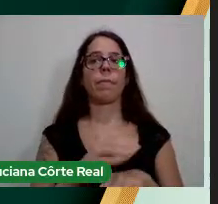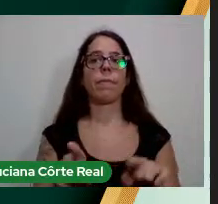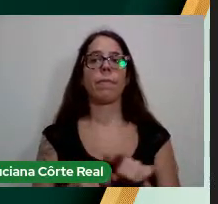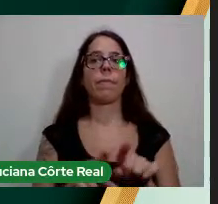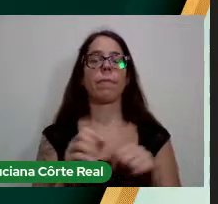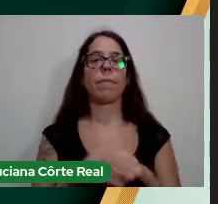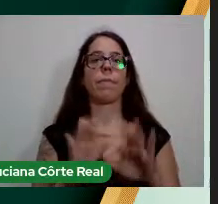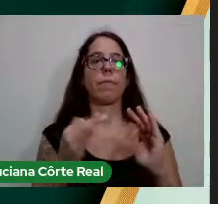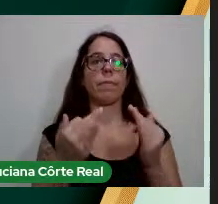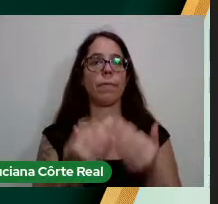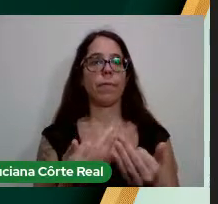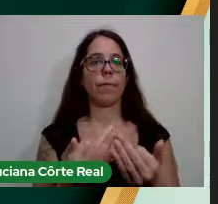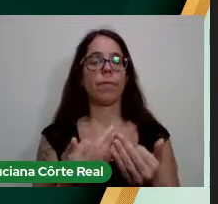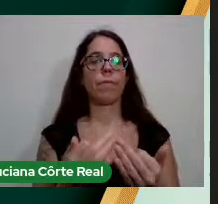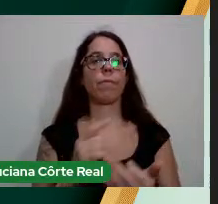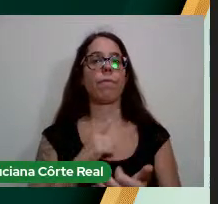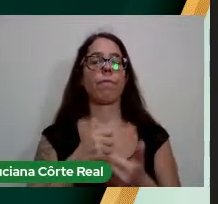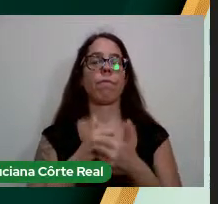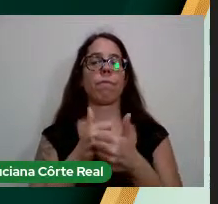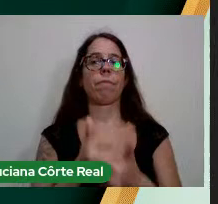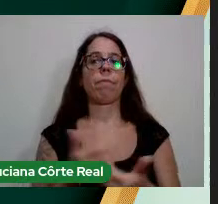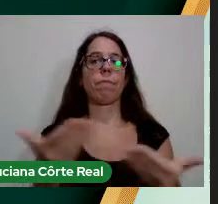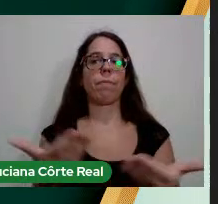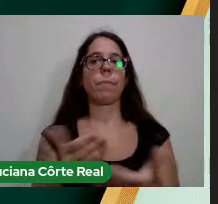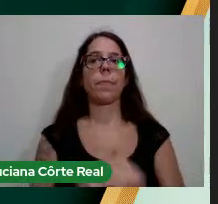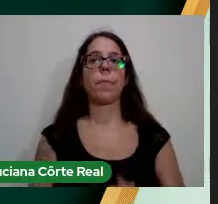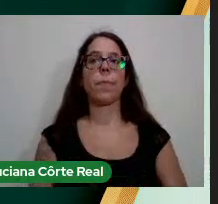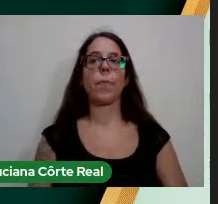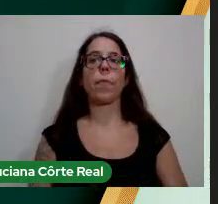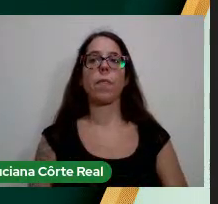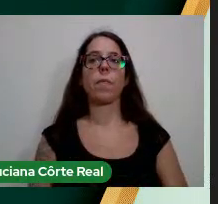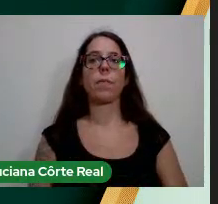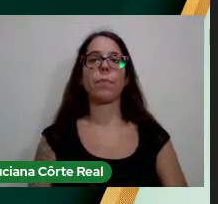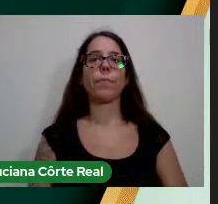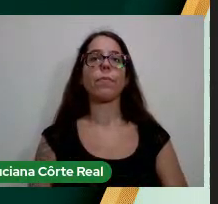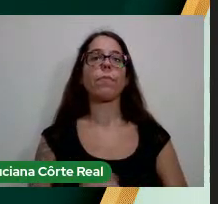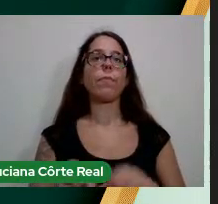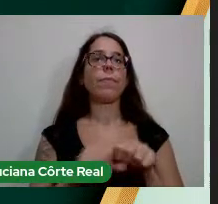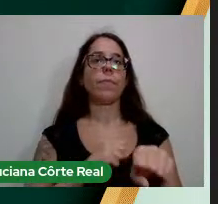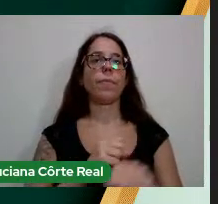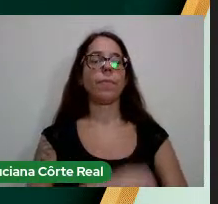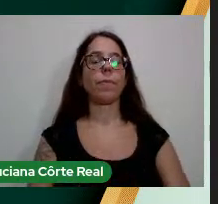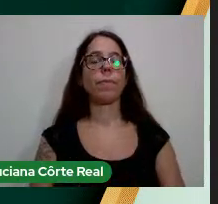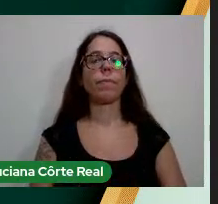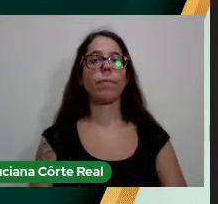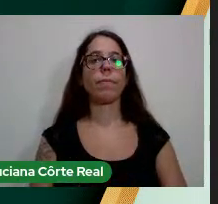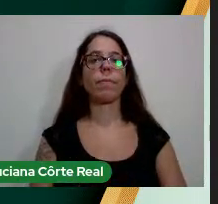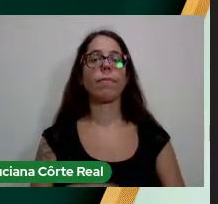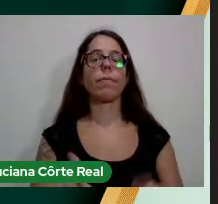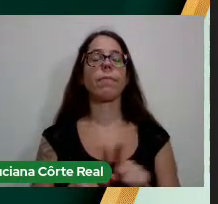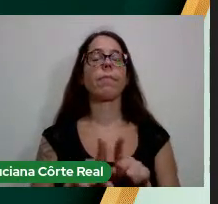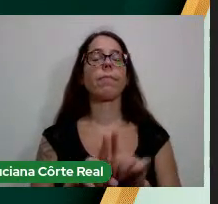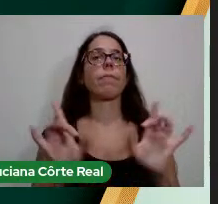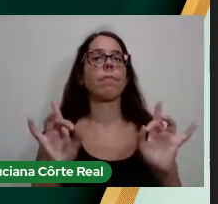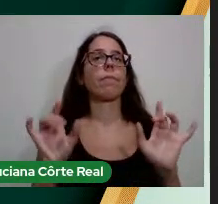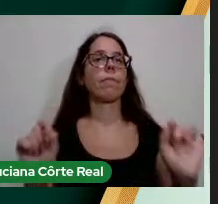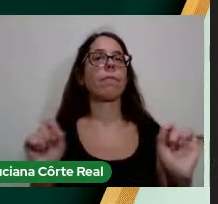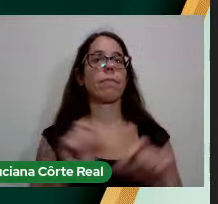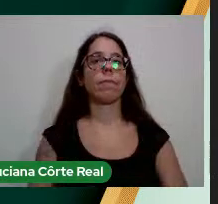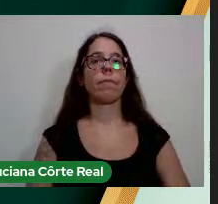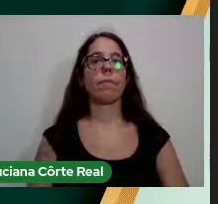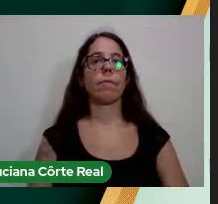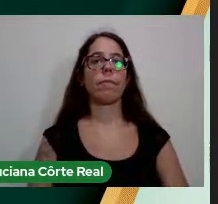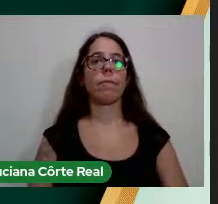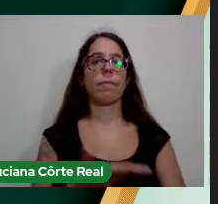aos familiares que estão acompanhando esta colação de grau, e em especial aos formandos,